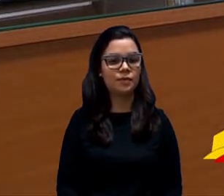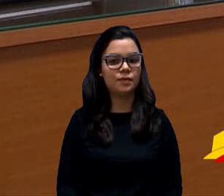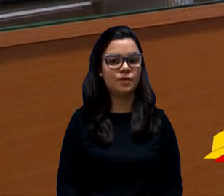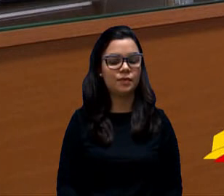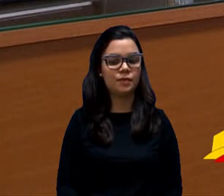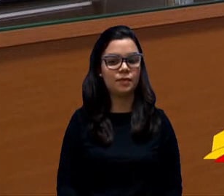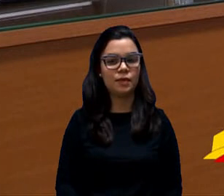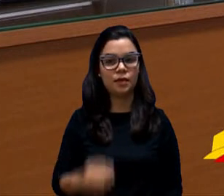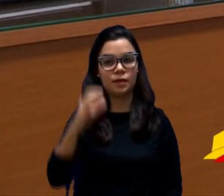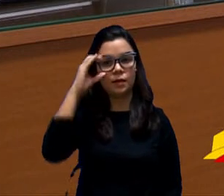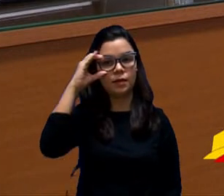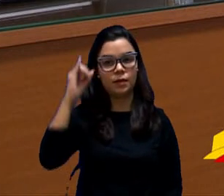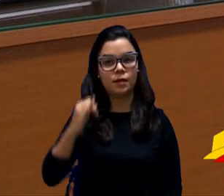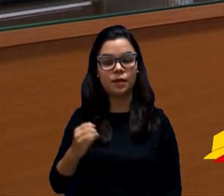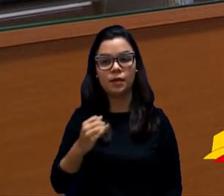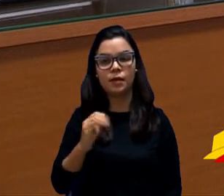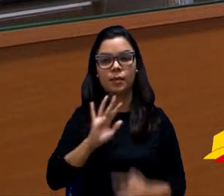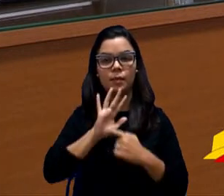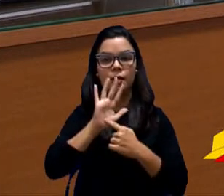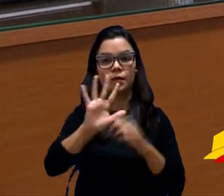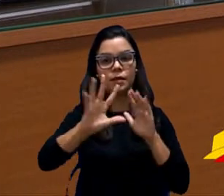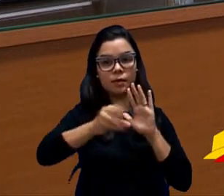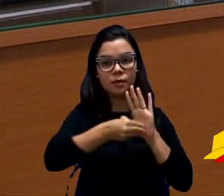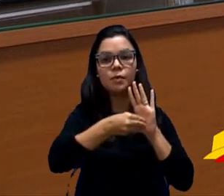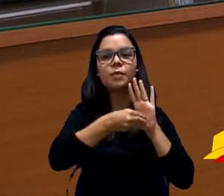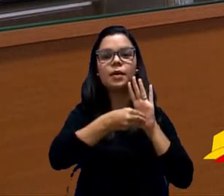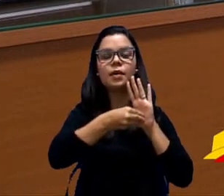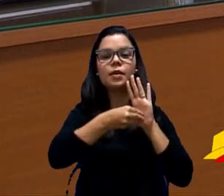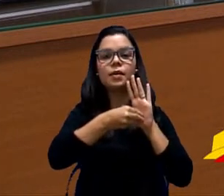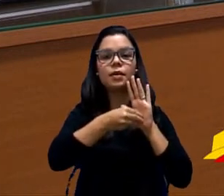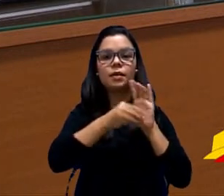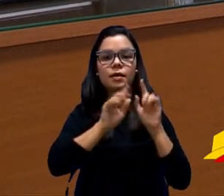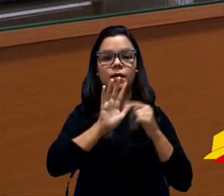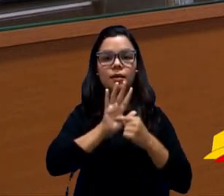A Yara também apresentou uma emenda, o...